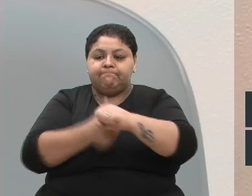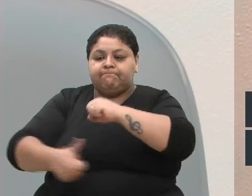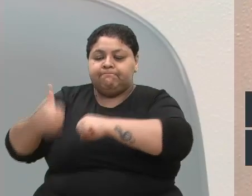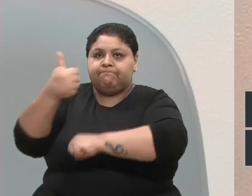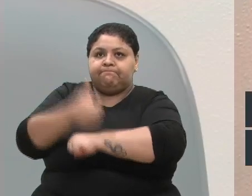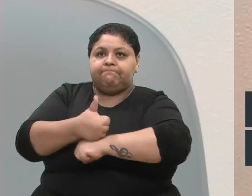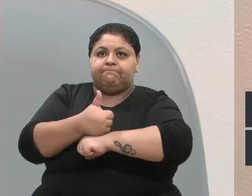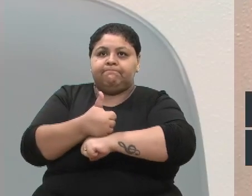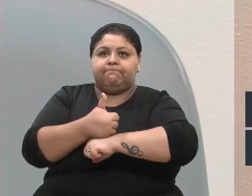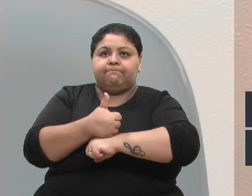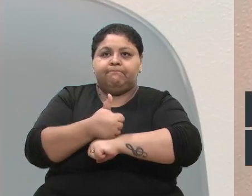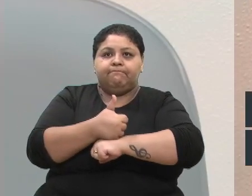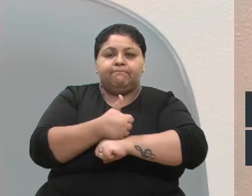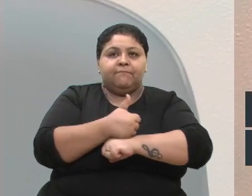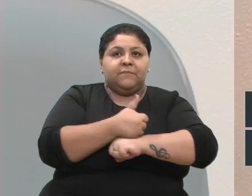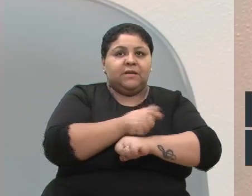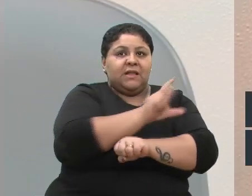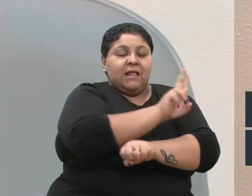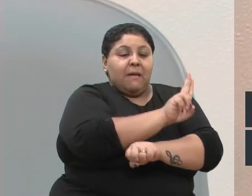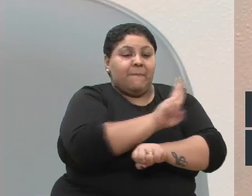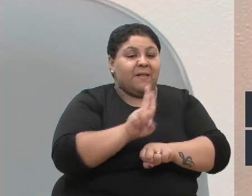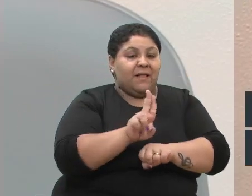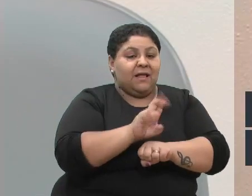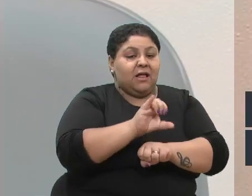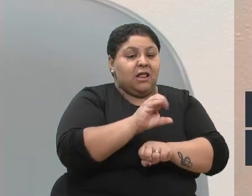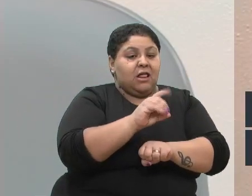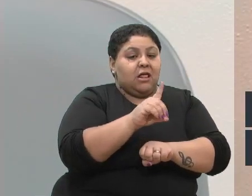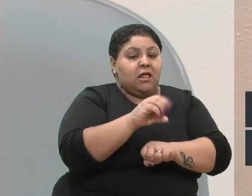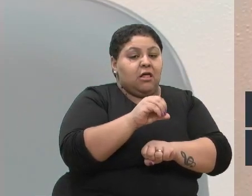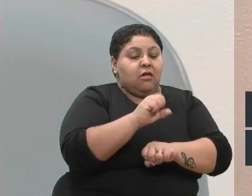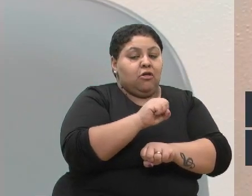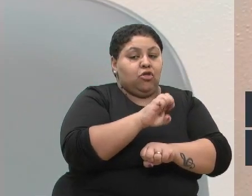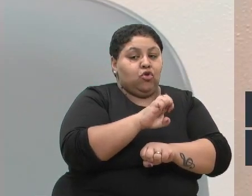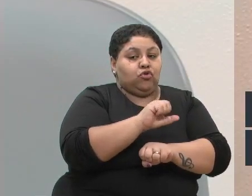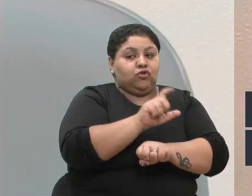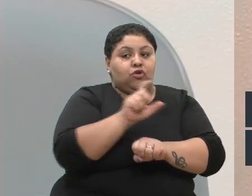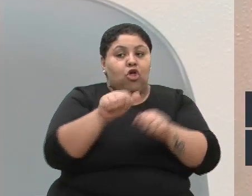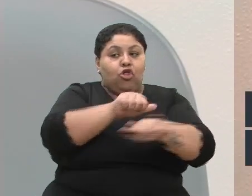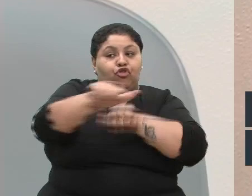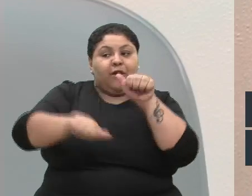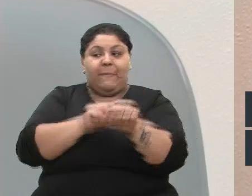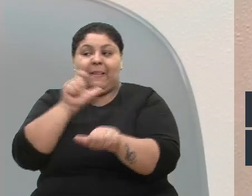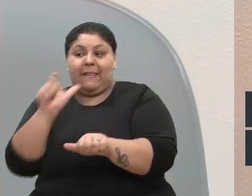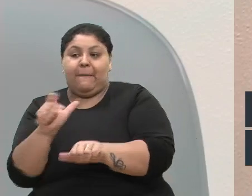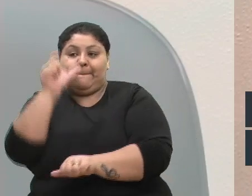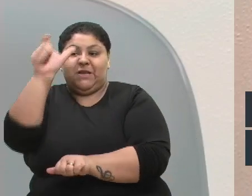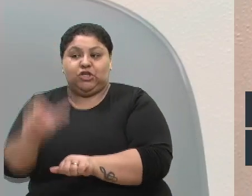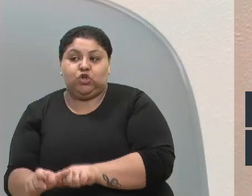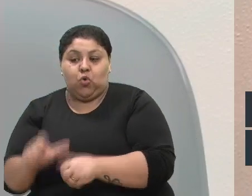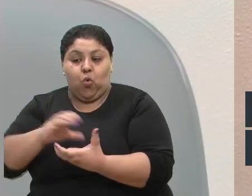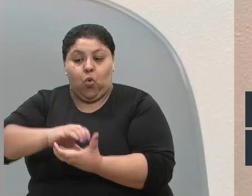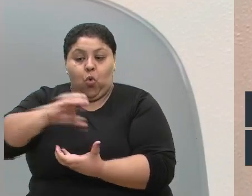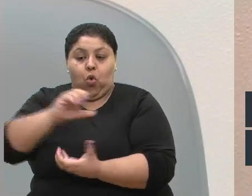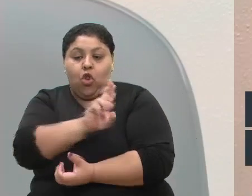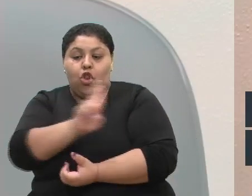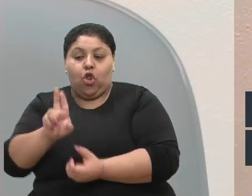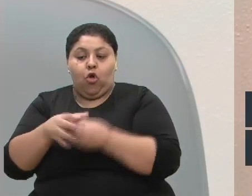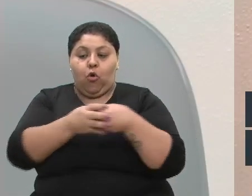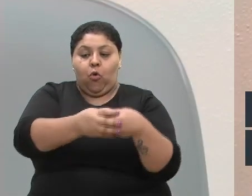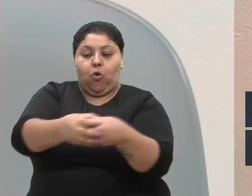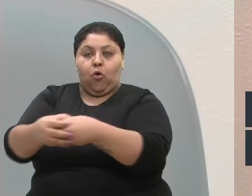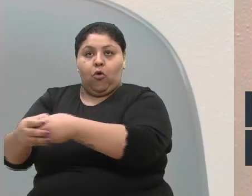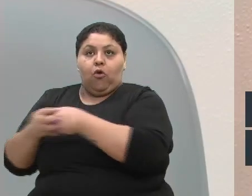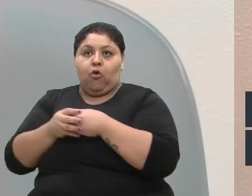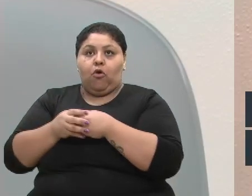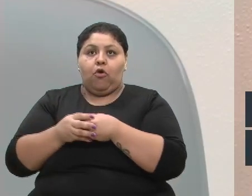as expressões idoso e idosos pelas expressões pessoa idosa e pessoas idosas e a nomenclatura do Conselho Municipal do